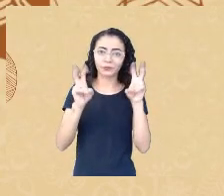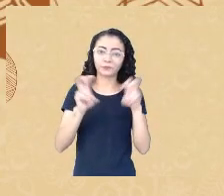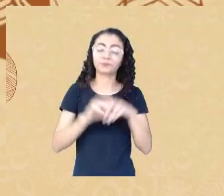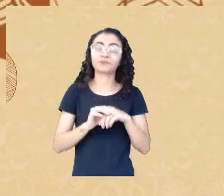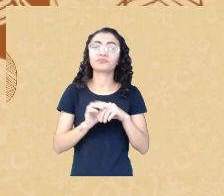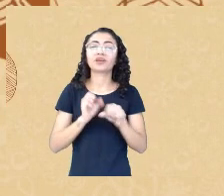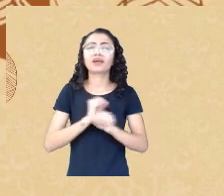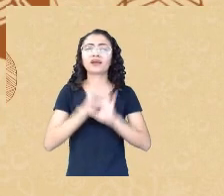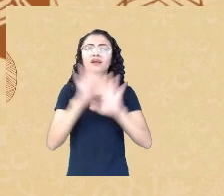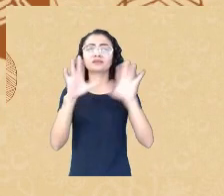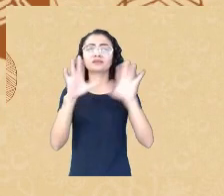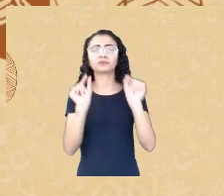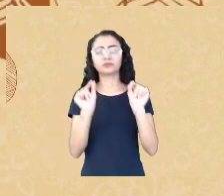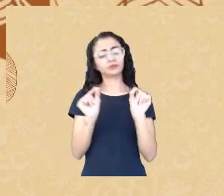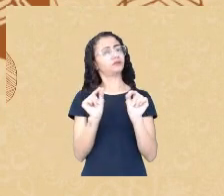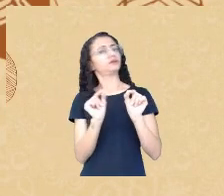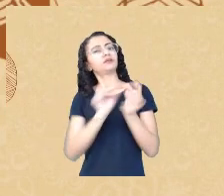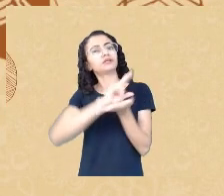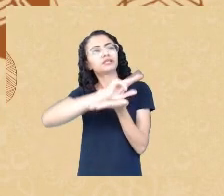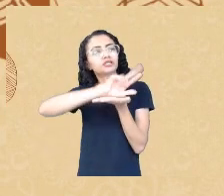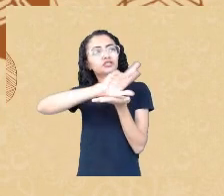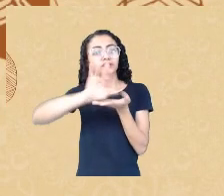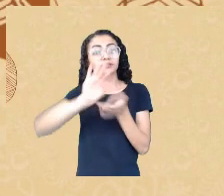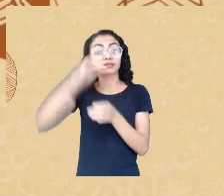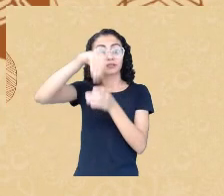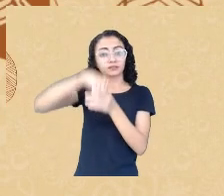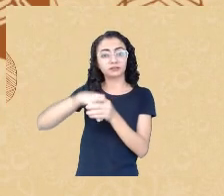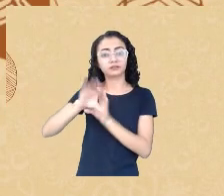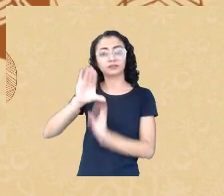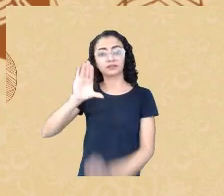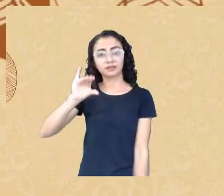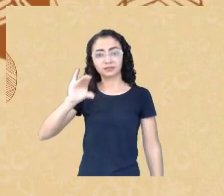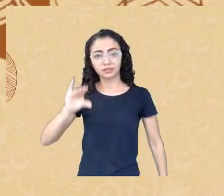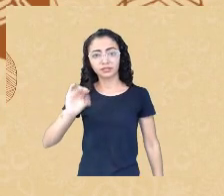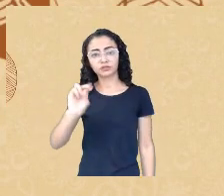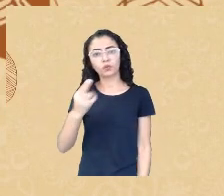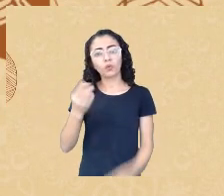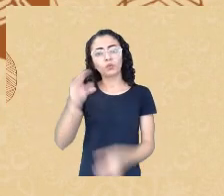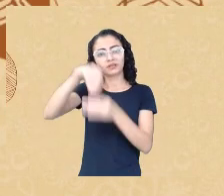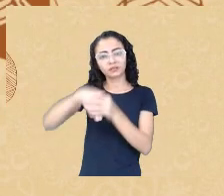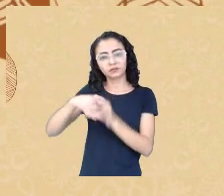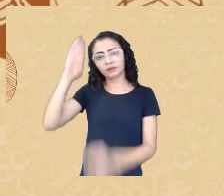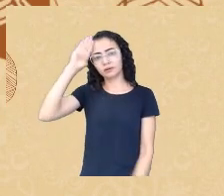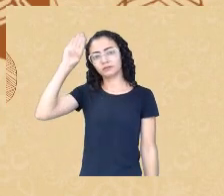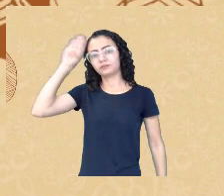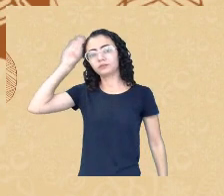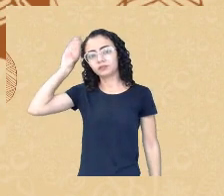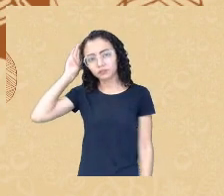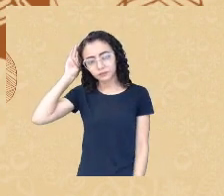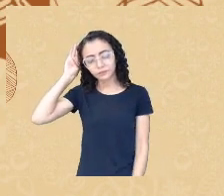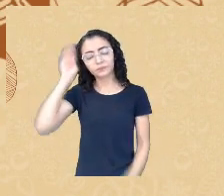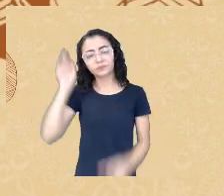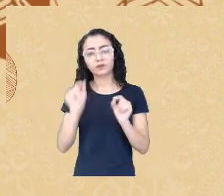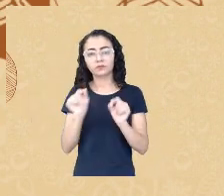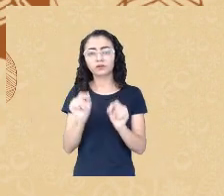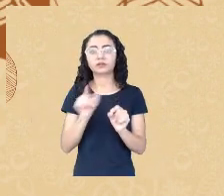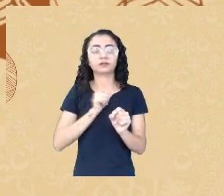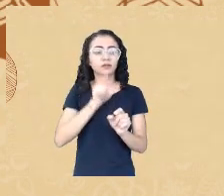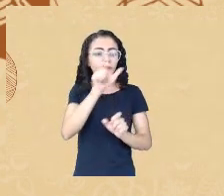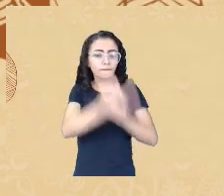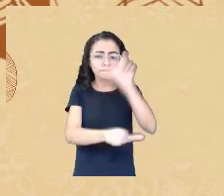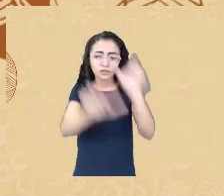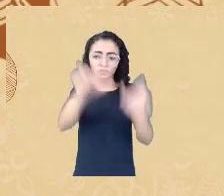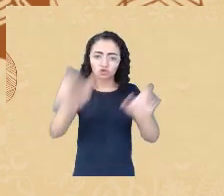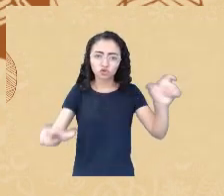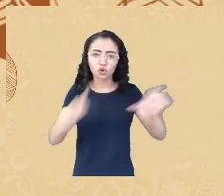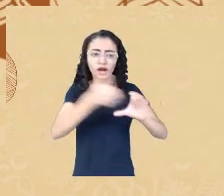a diversidade dentro da ciência ou dentro da academia é a ideia de que nós tenhamos pessoas de todo o espectro social de